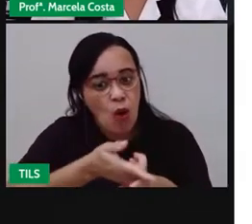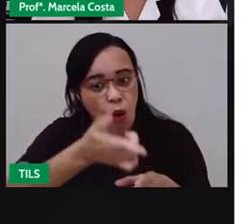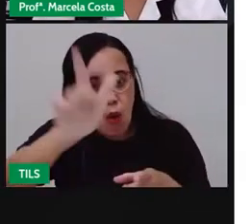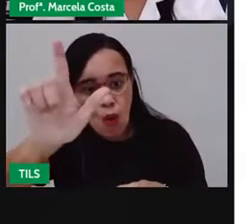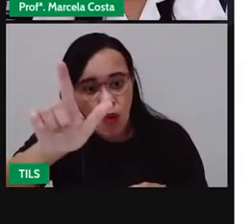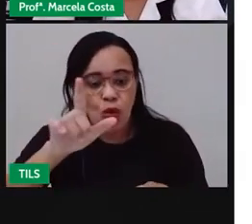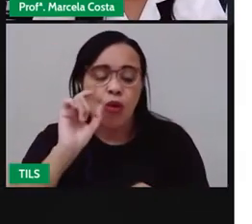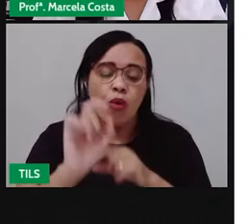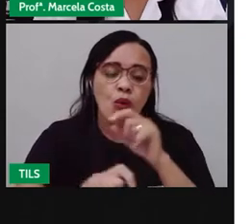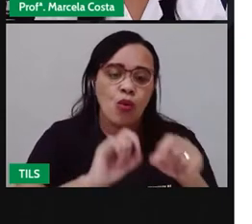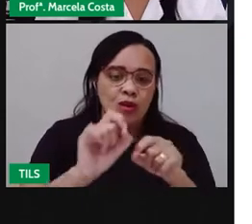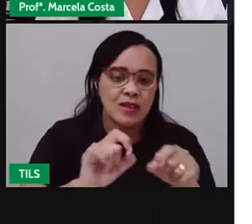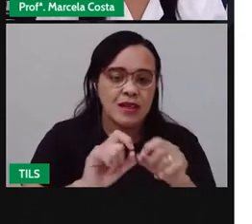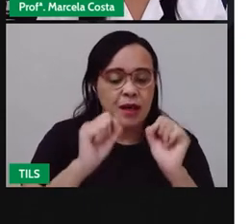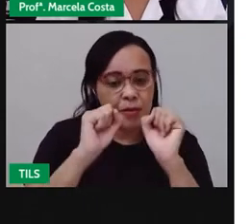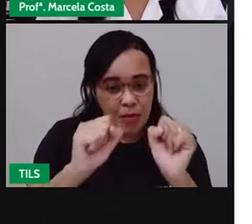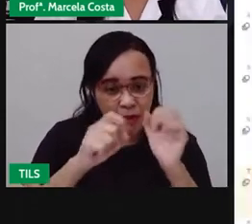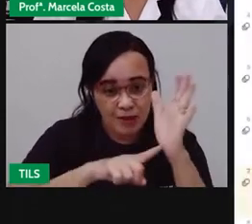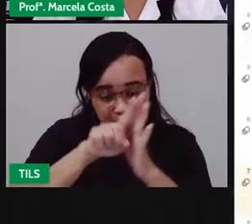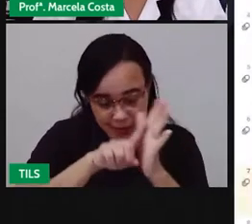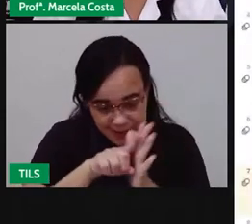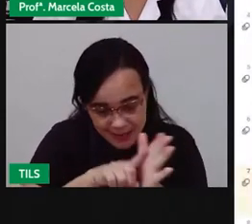fazer essa pesquisa.